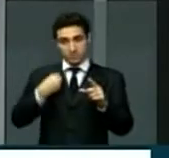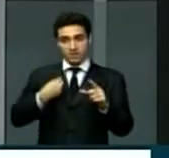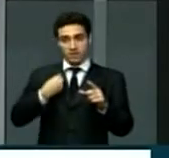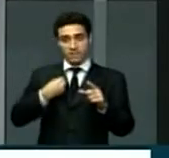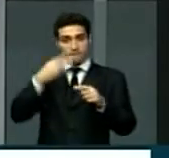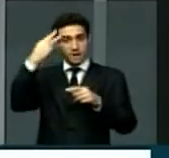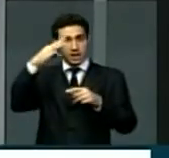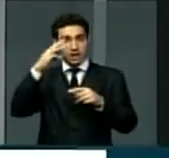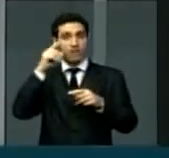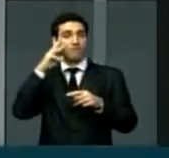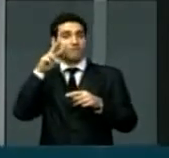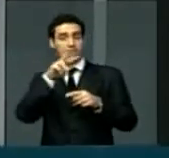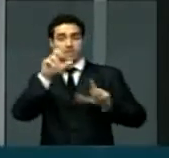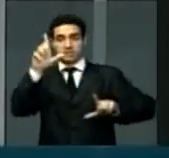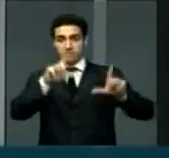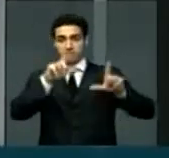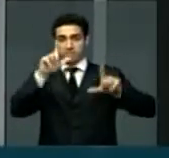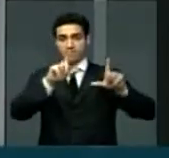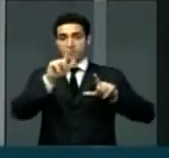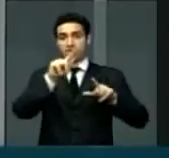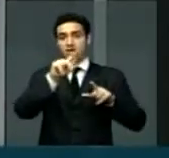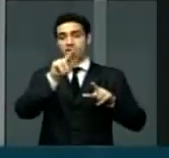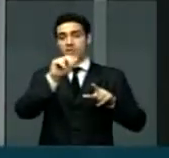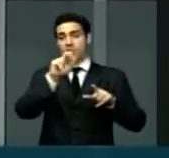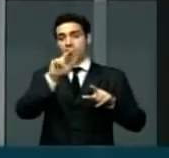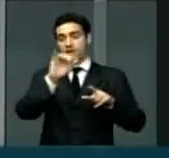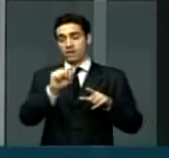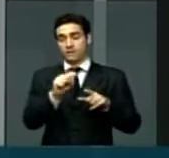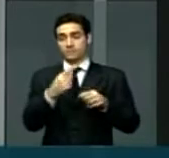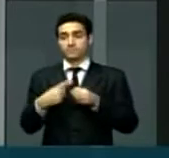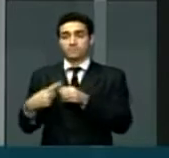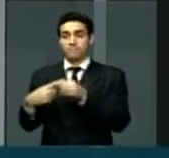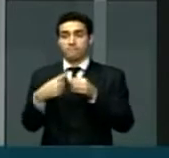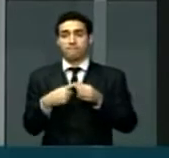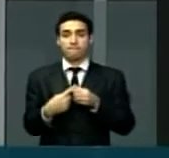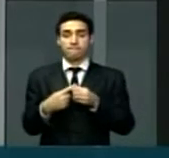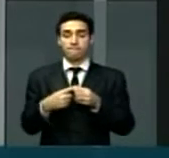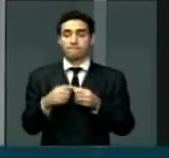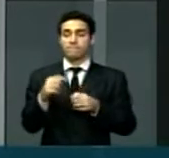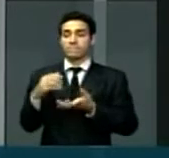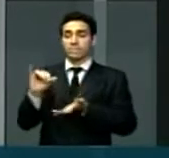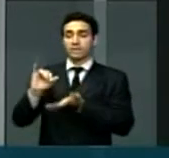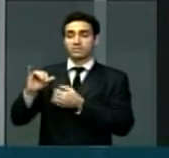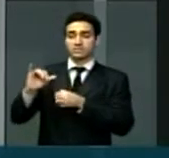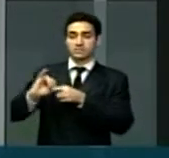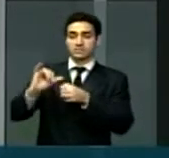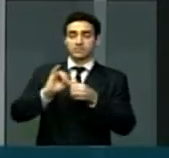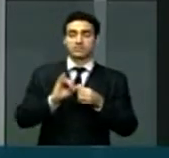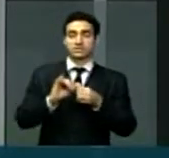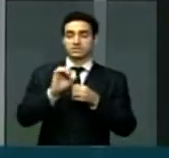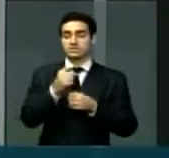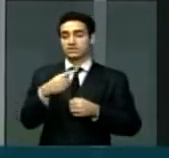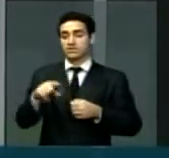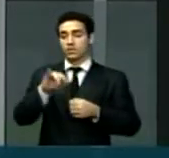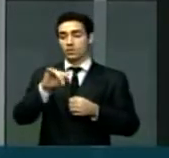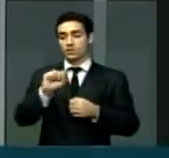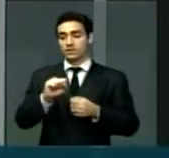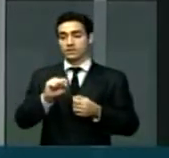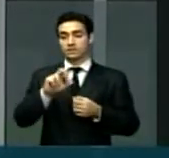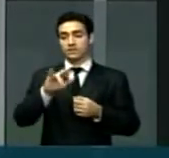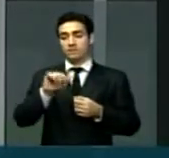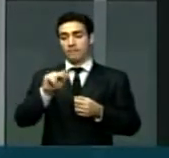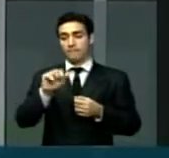alcançando mais de 30 municípios, a começar pelos municípios da região metropolitana, que é São Luís, Ribamar,